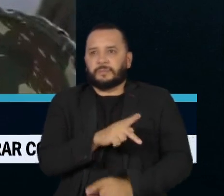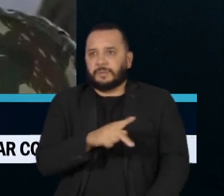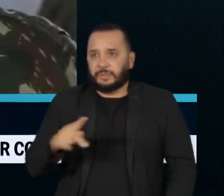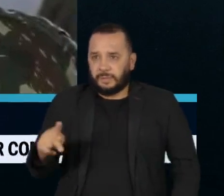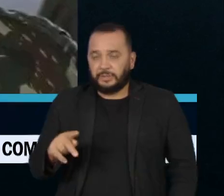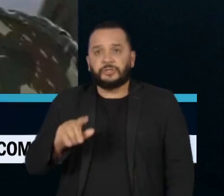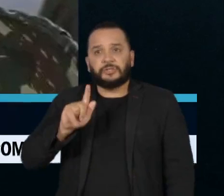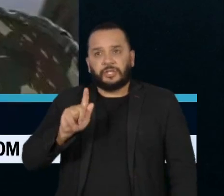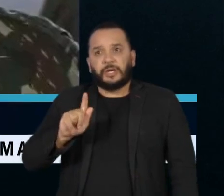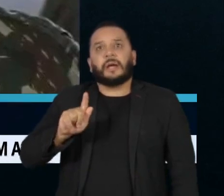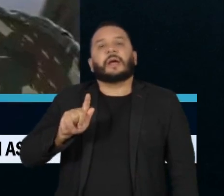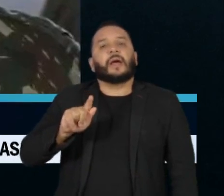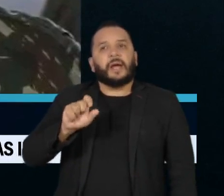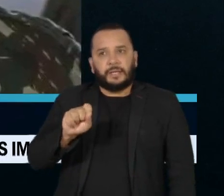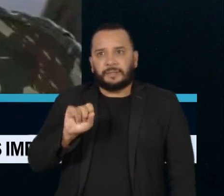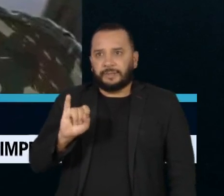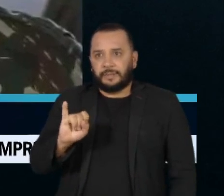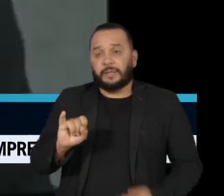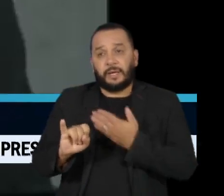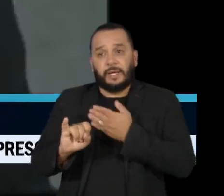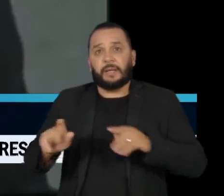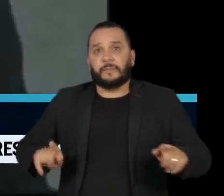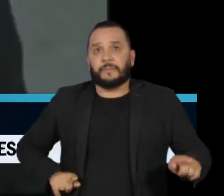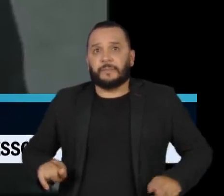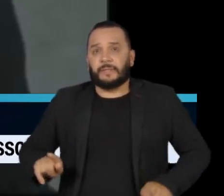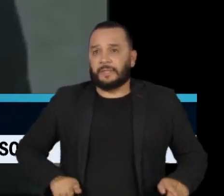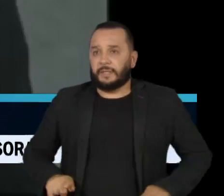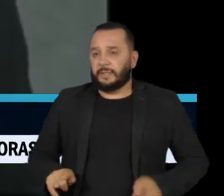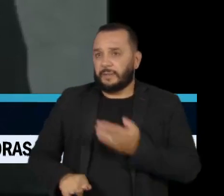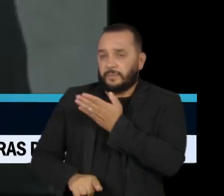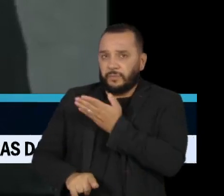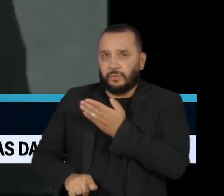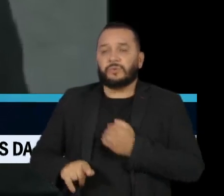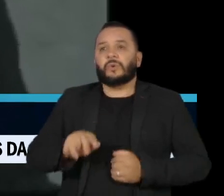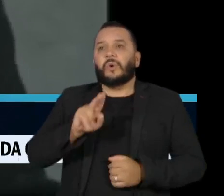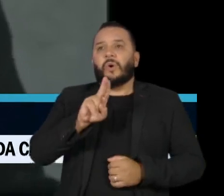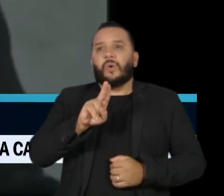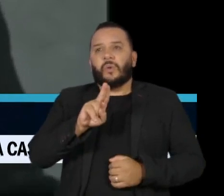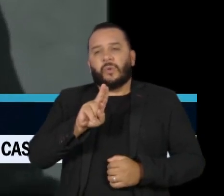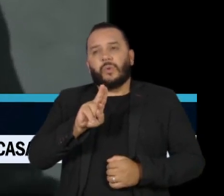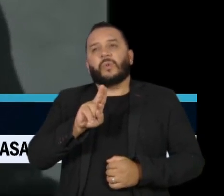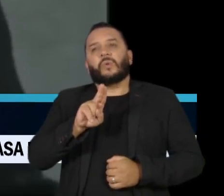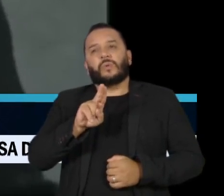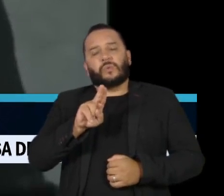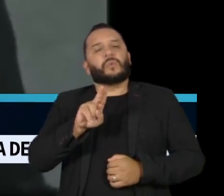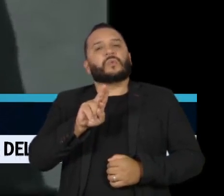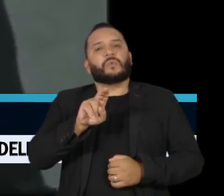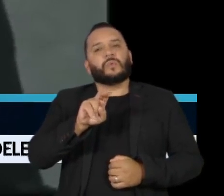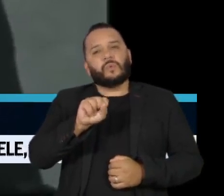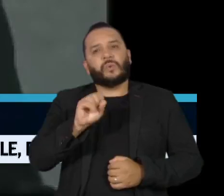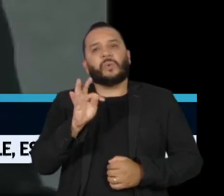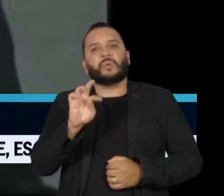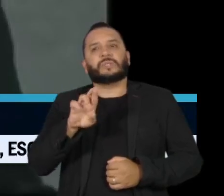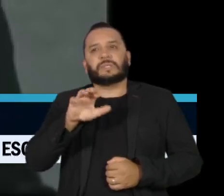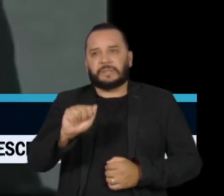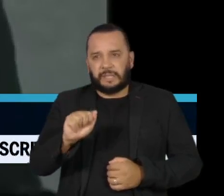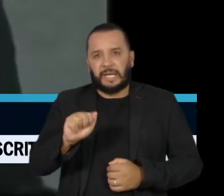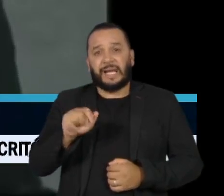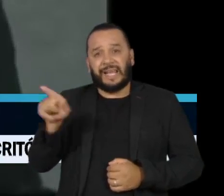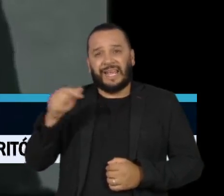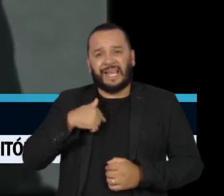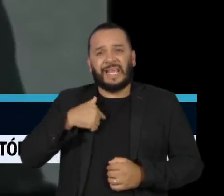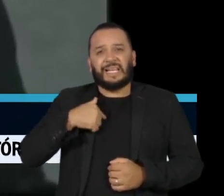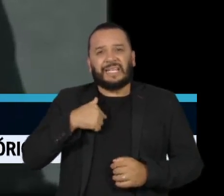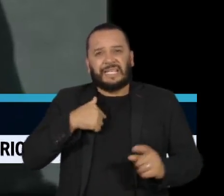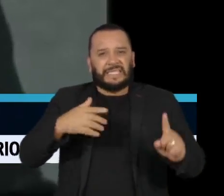o GSI. Ele é primo do coronel Carlos Alberto Brilhante Ustra, um dos principais torturadores da